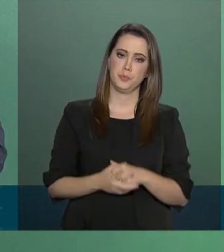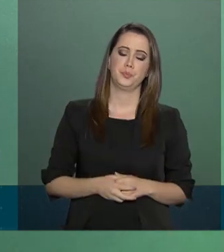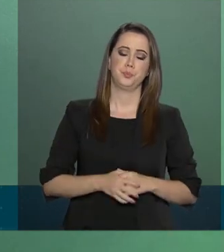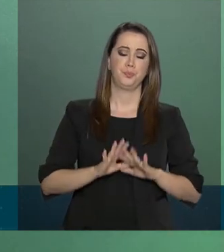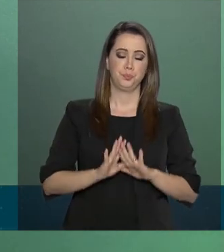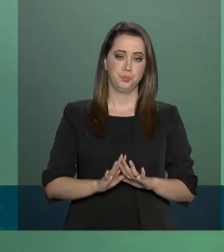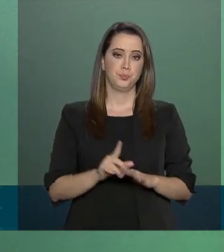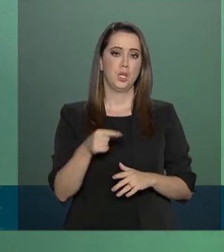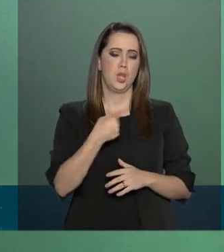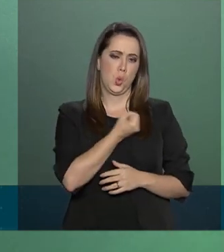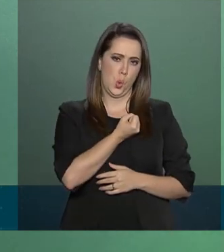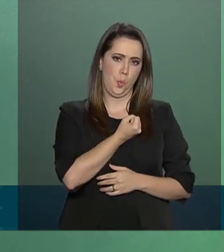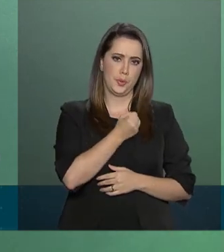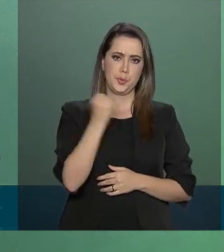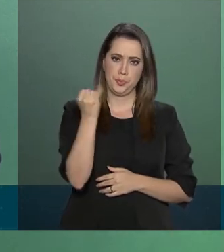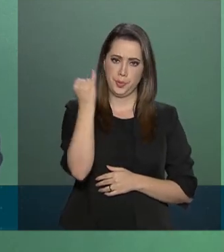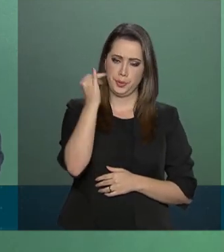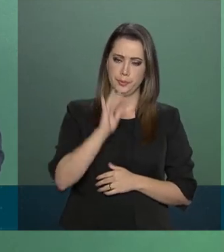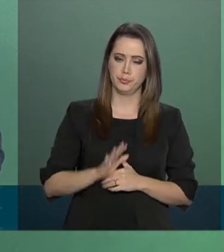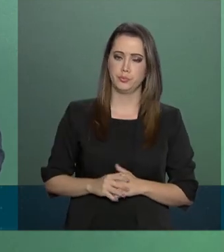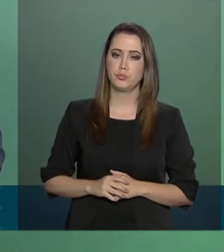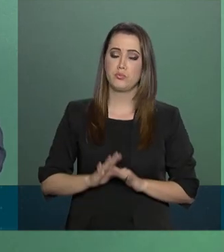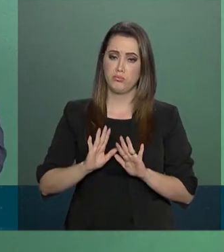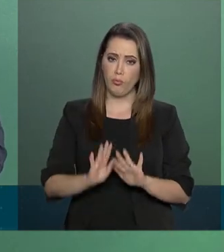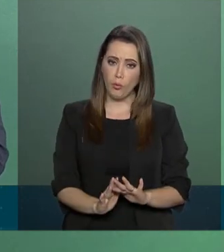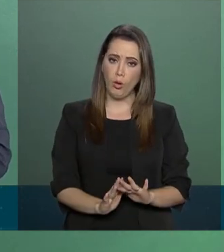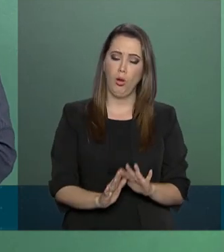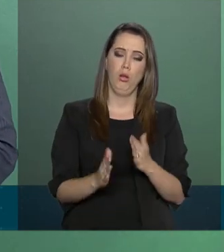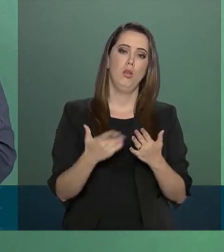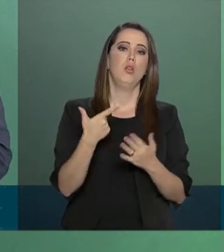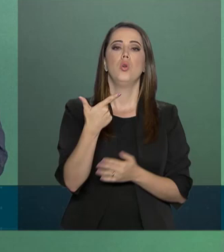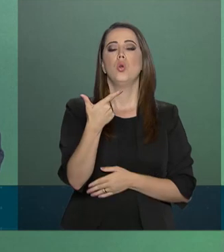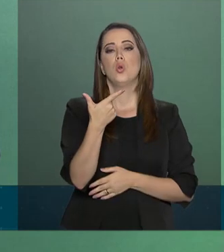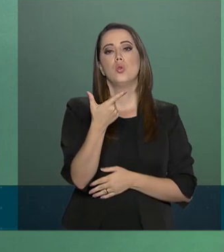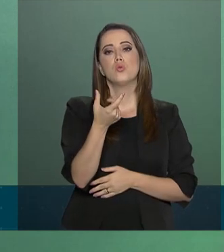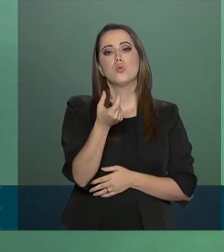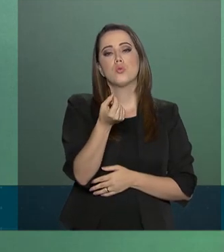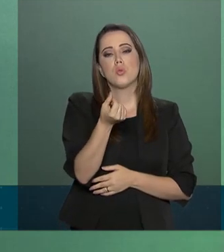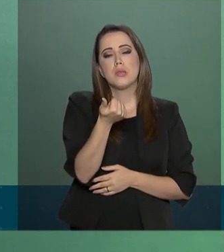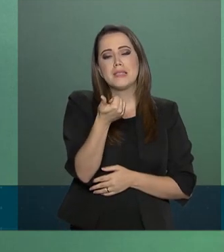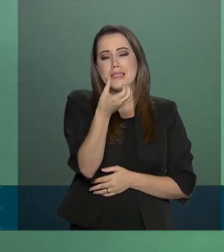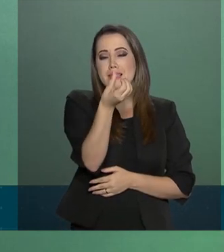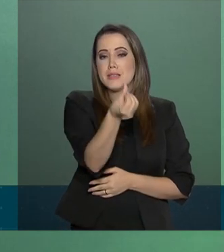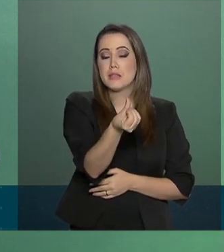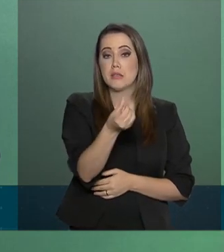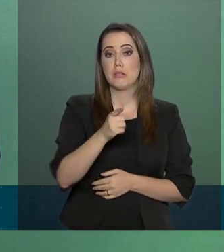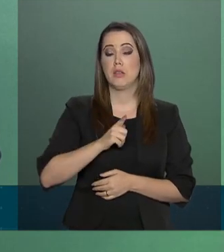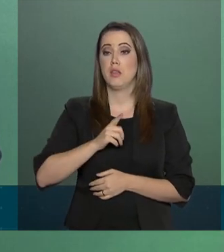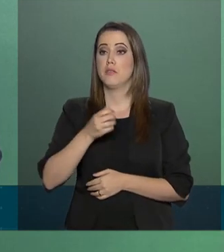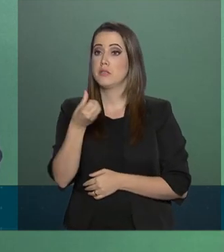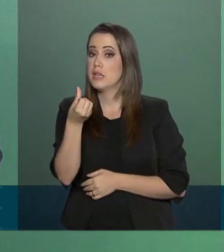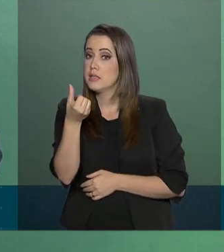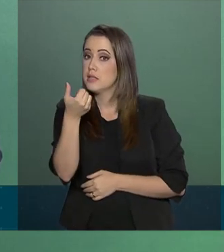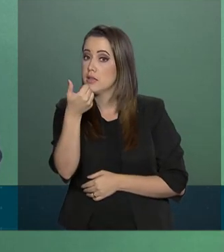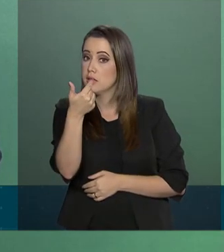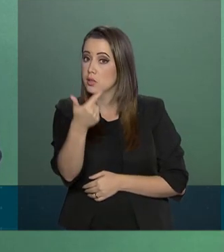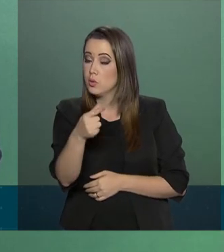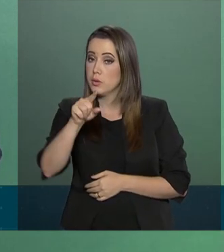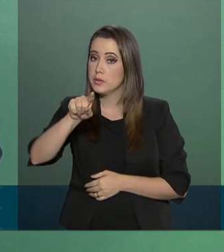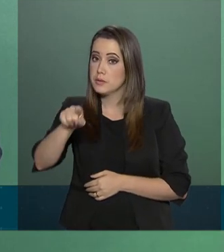Alguns dados. No ano de 2016, foram registrados 62.517